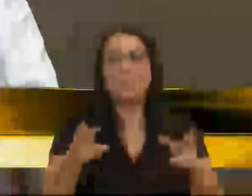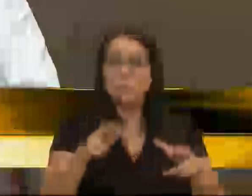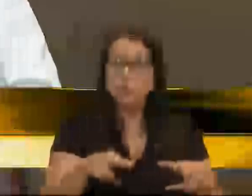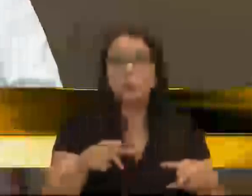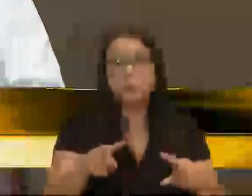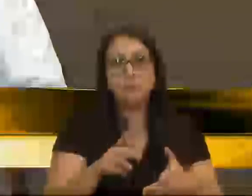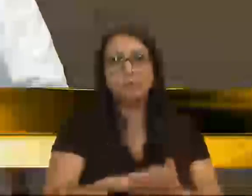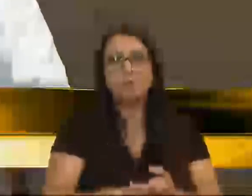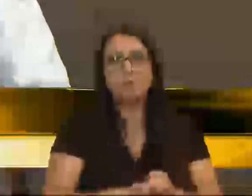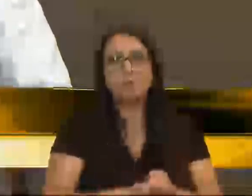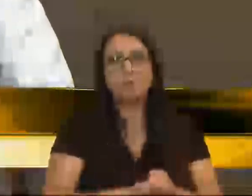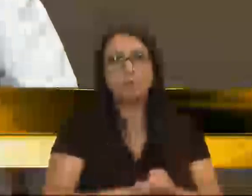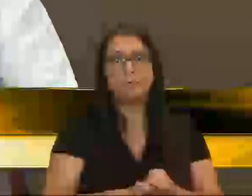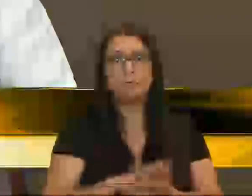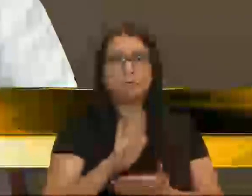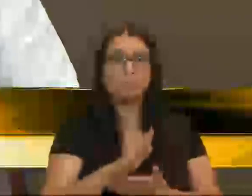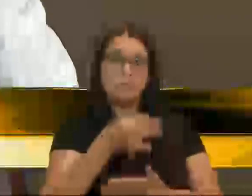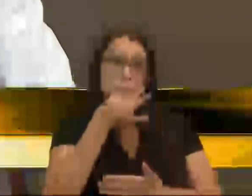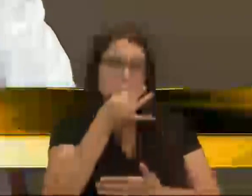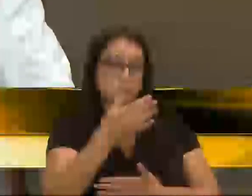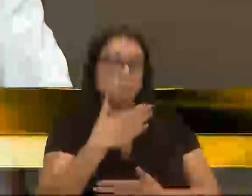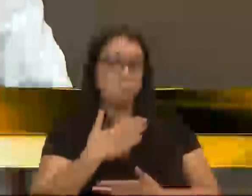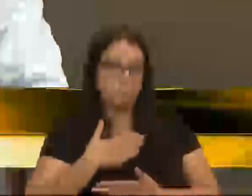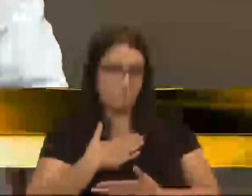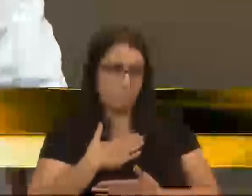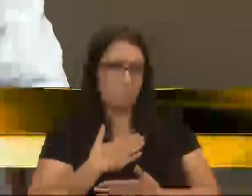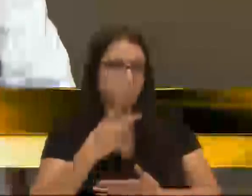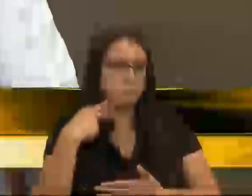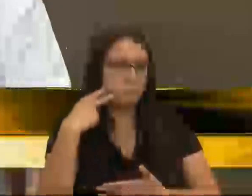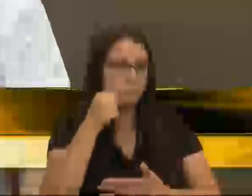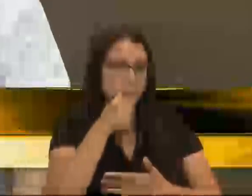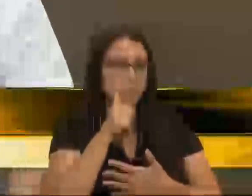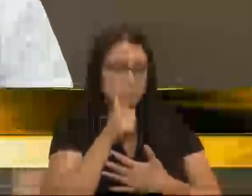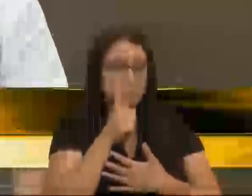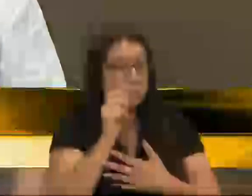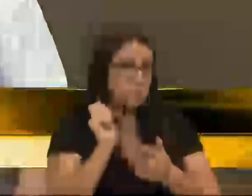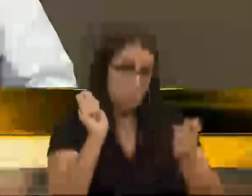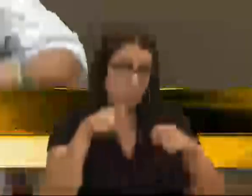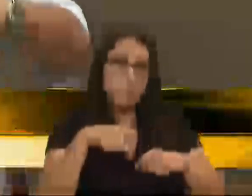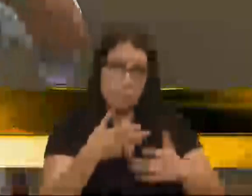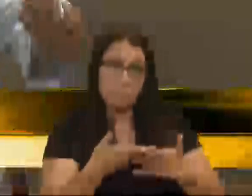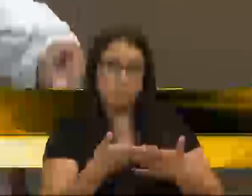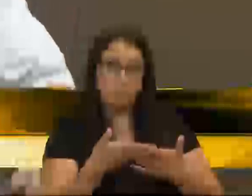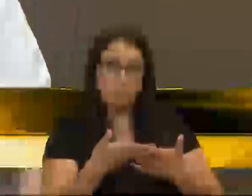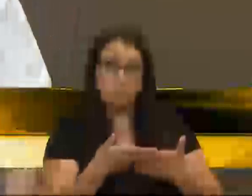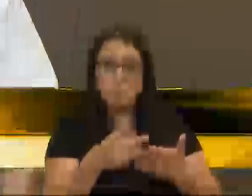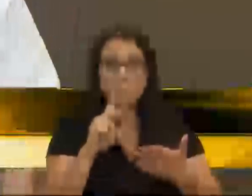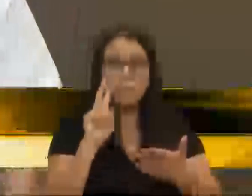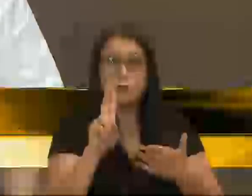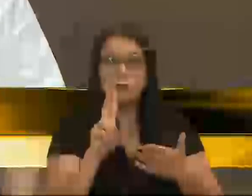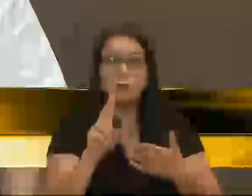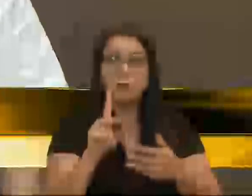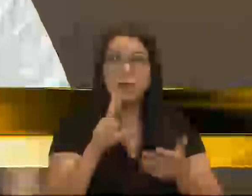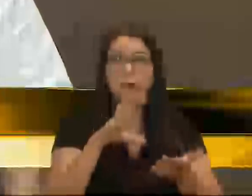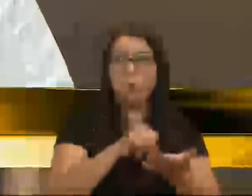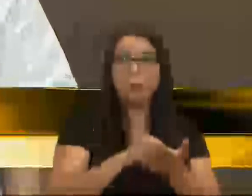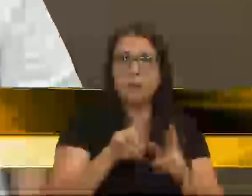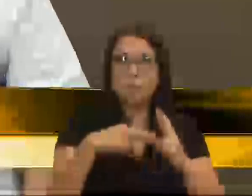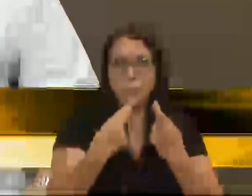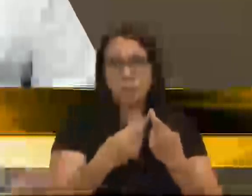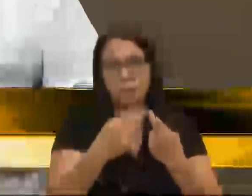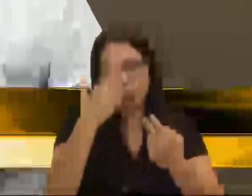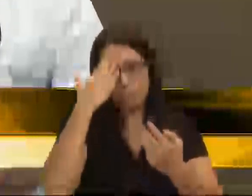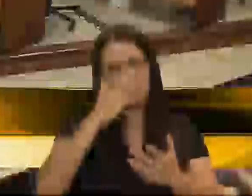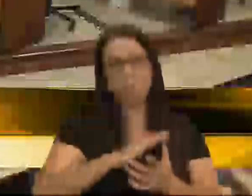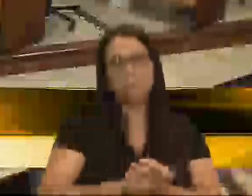nesse sentido, fica a sugestão, então, vereadora Paula, se for possível, a gente viabilizar, então, essa audiência. Muito obrigado.